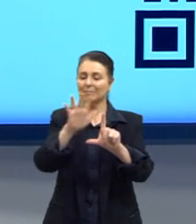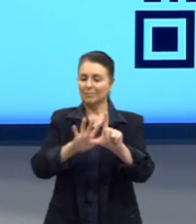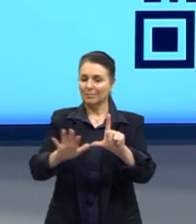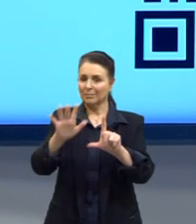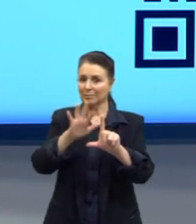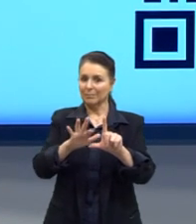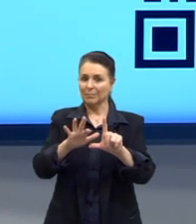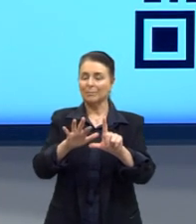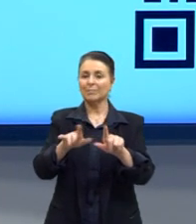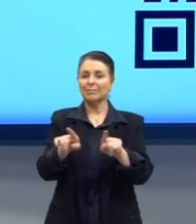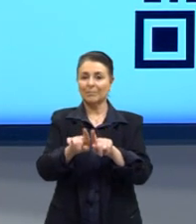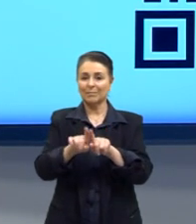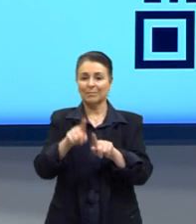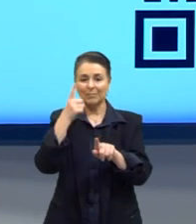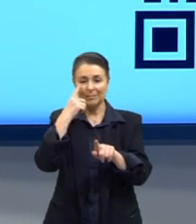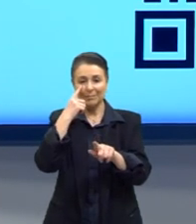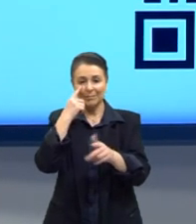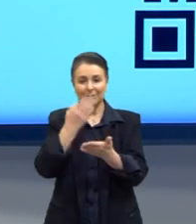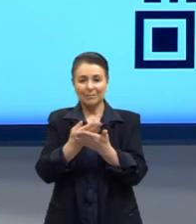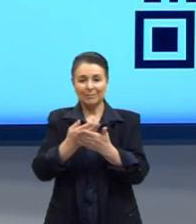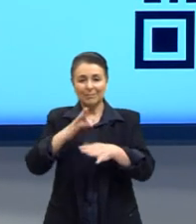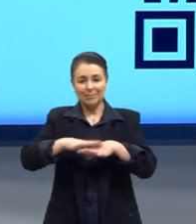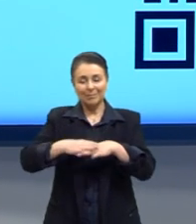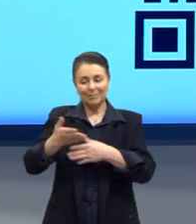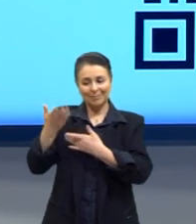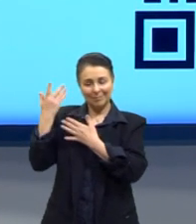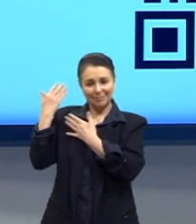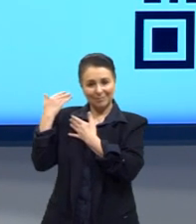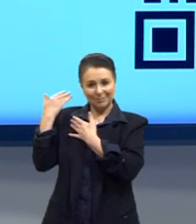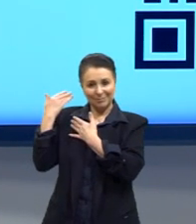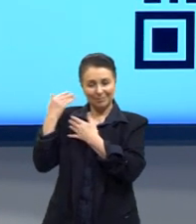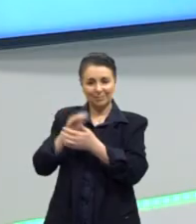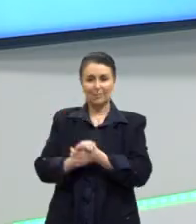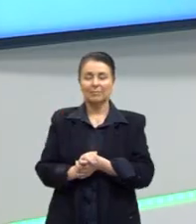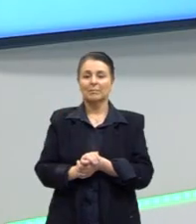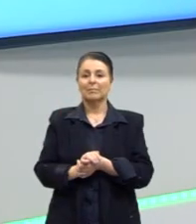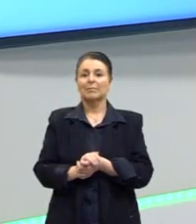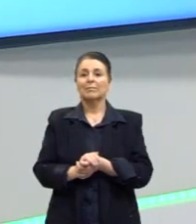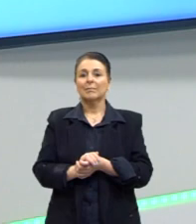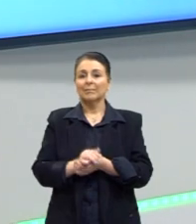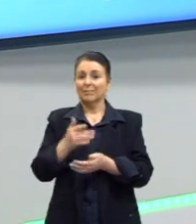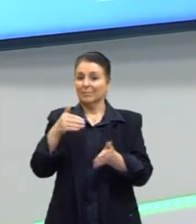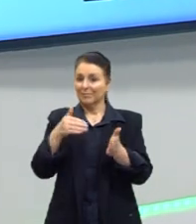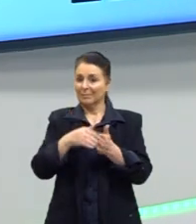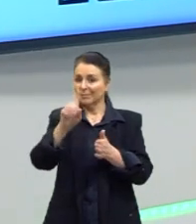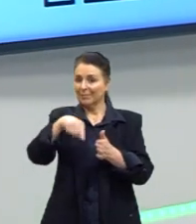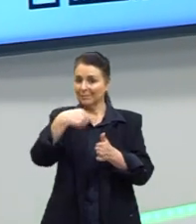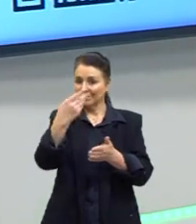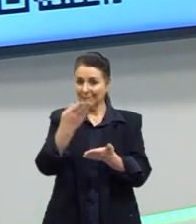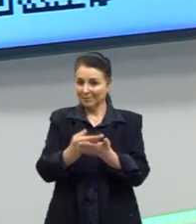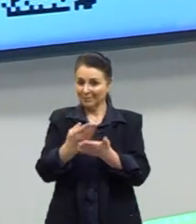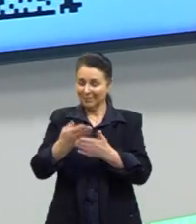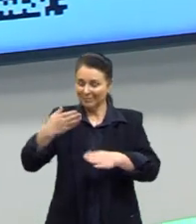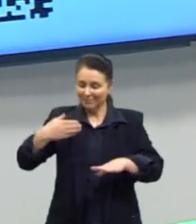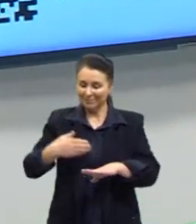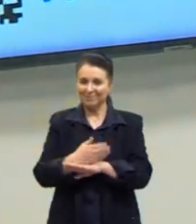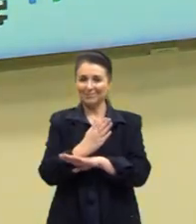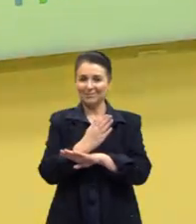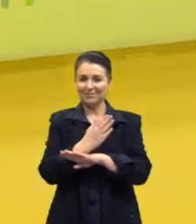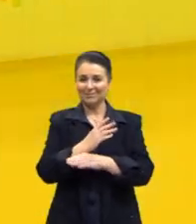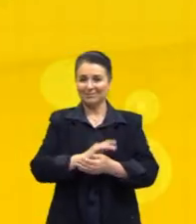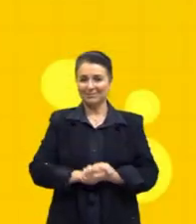assistir as aulas que já foram transmitidas. Certo, gente? Conto com vocês na próxima aula, então, partiu passar! Tchau!